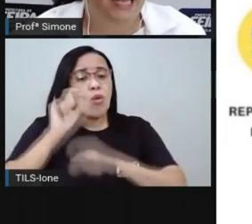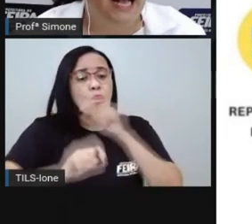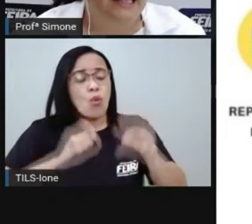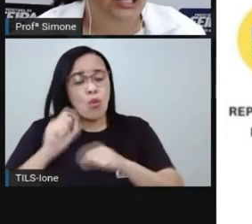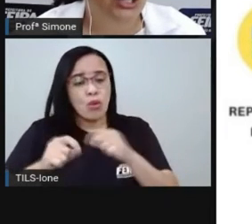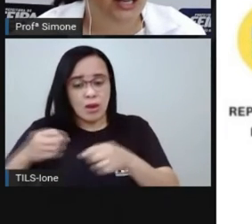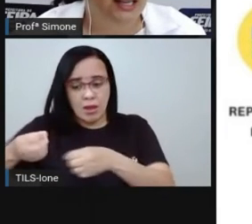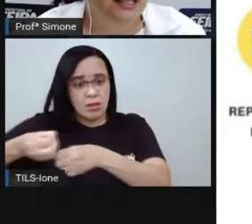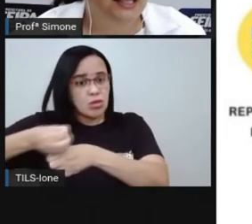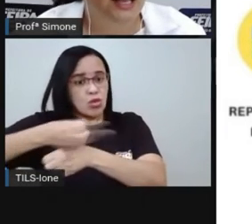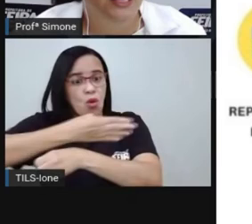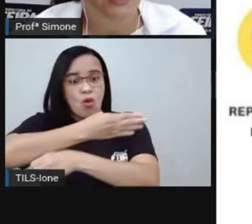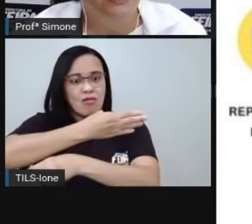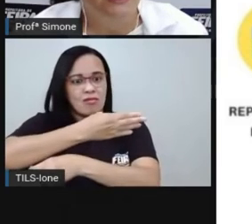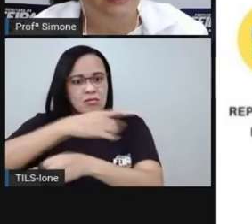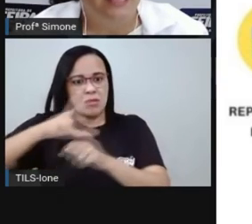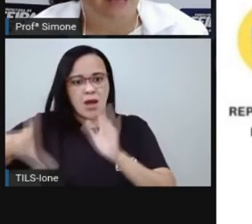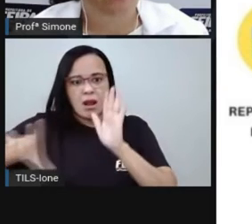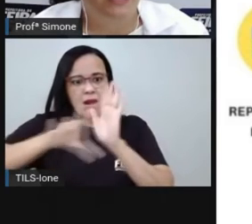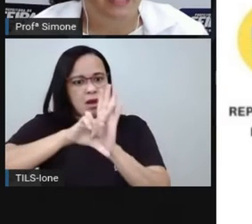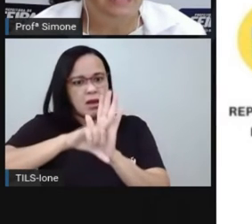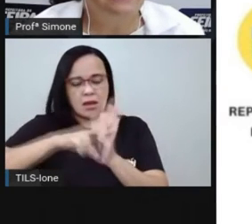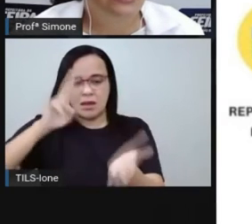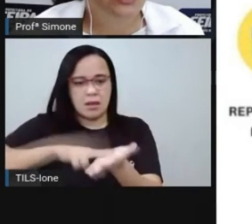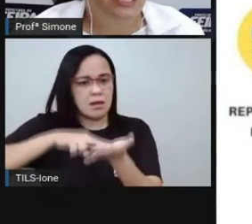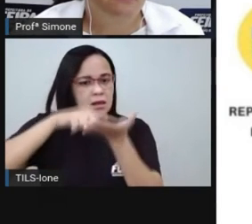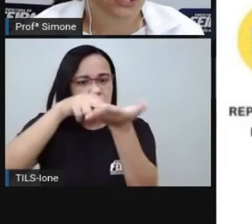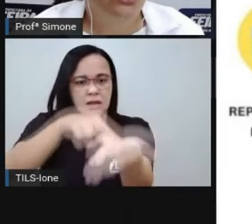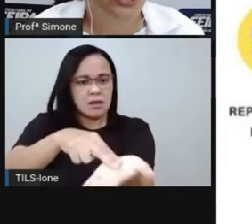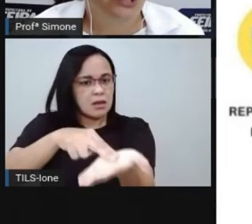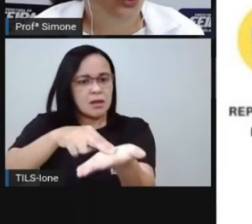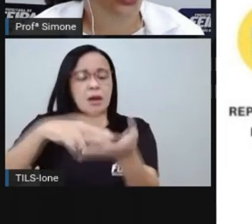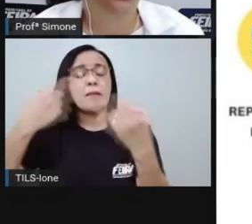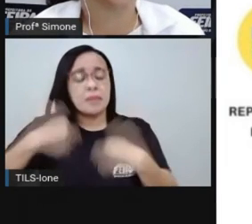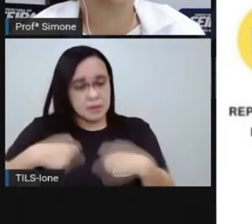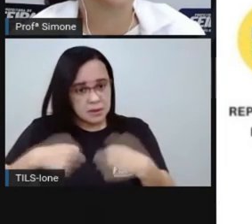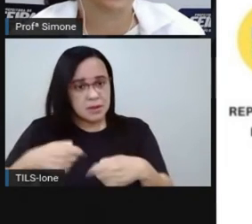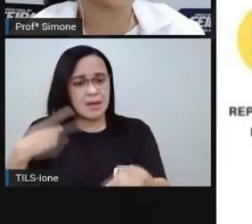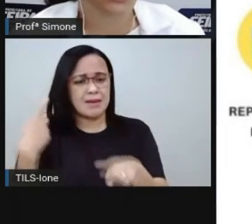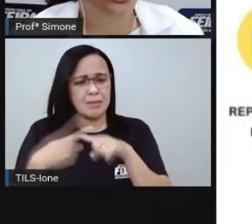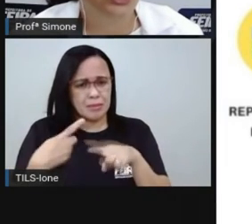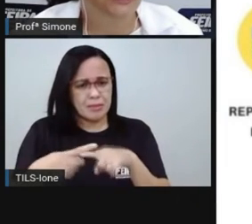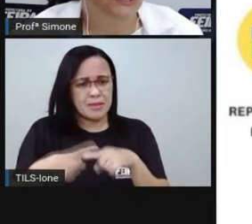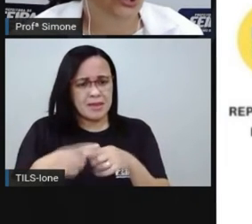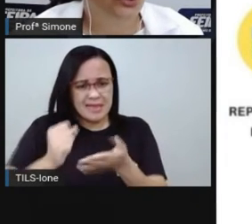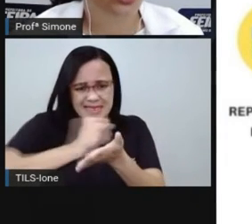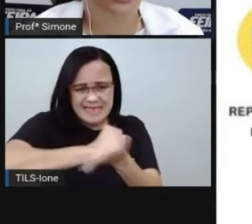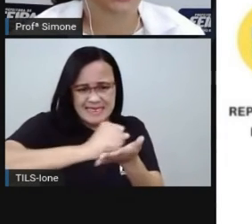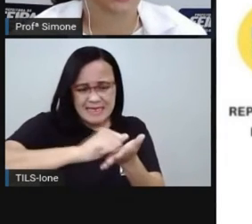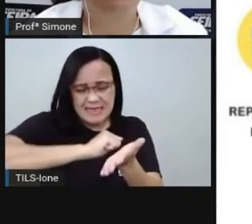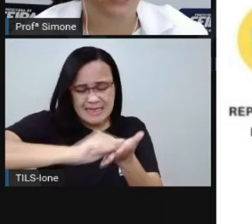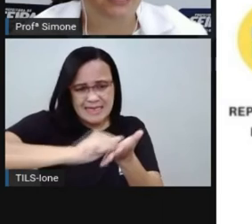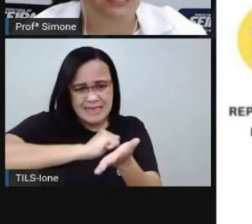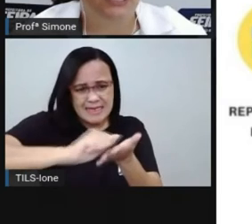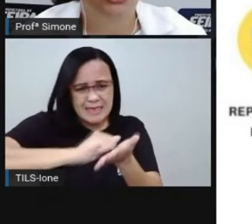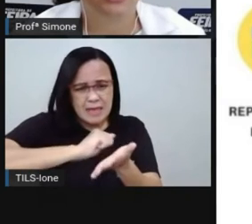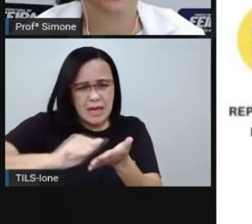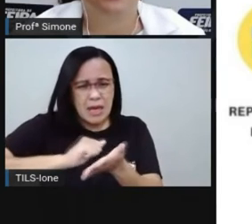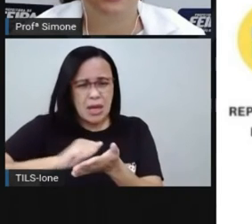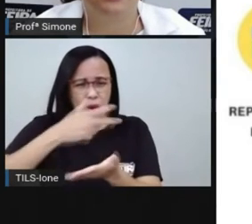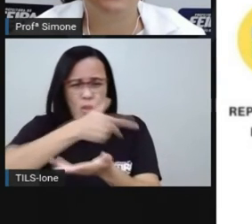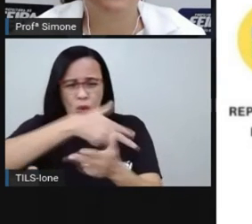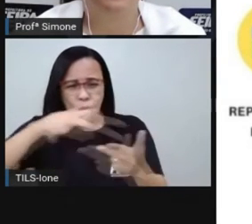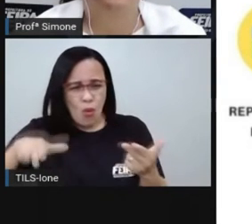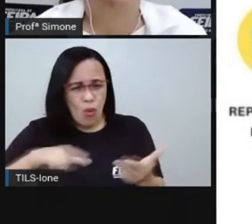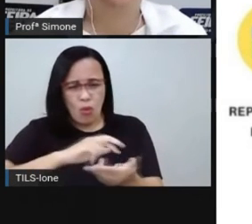nova carta de leis que apagasse os elementos da cultura, os elementos da censura, que era presente